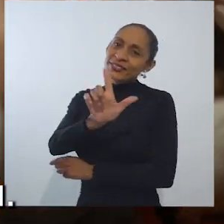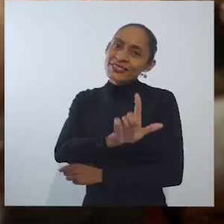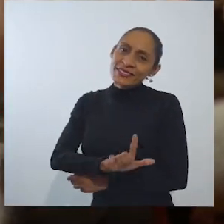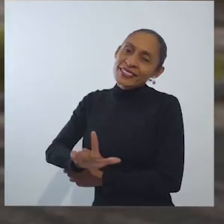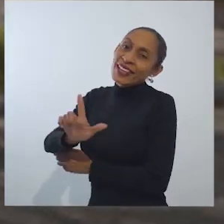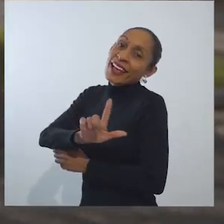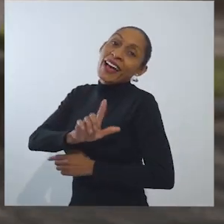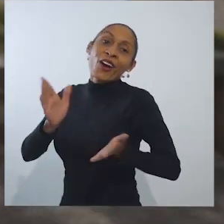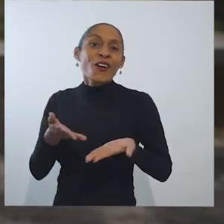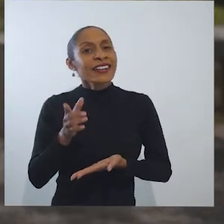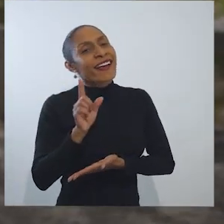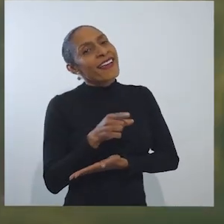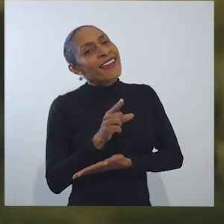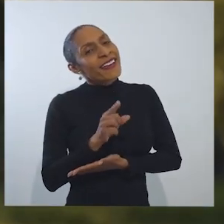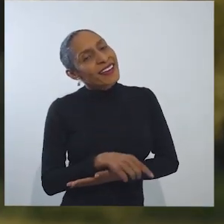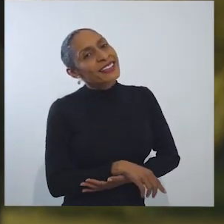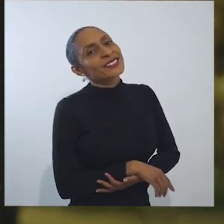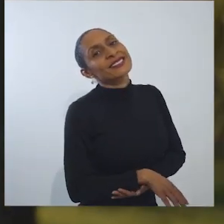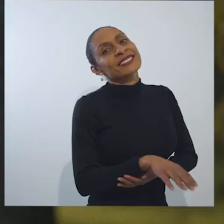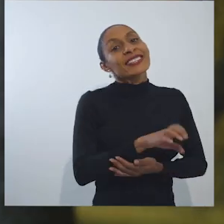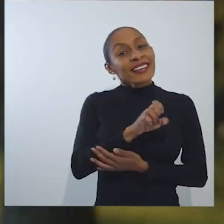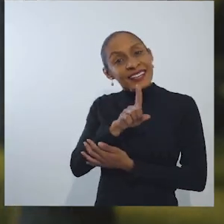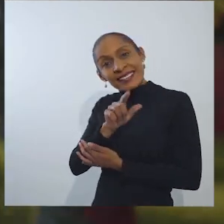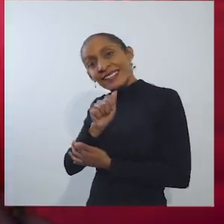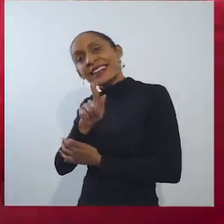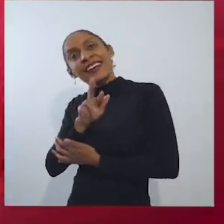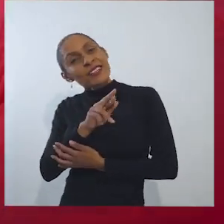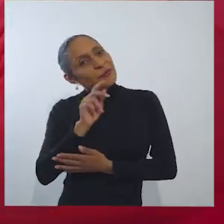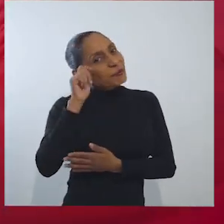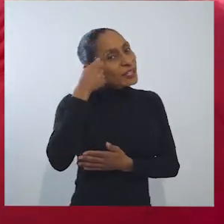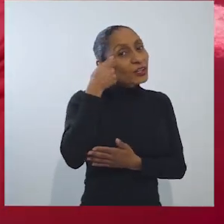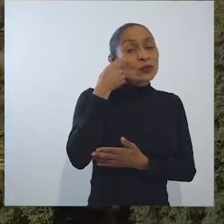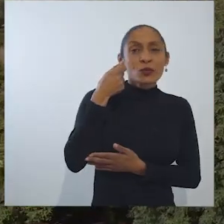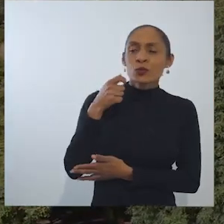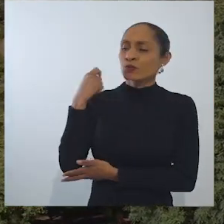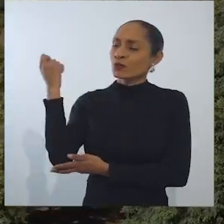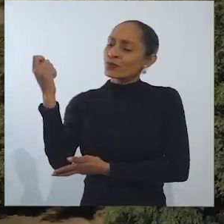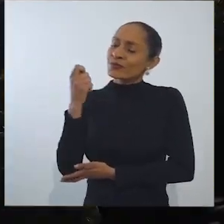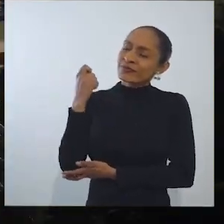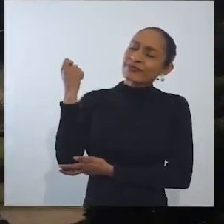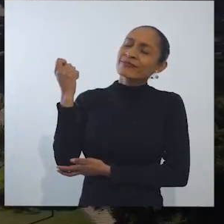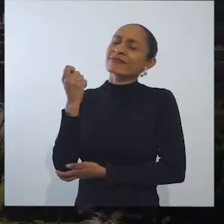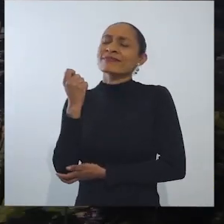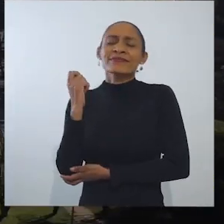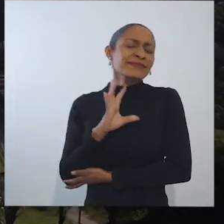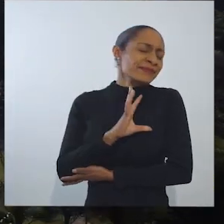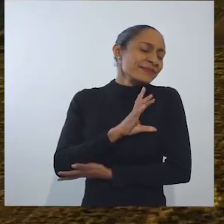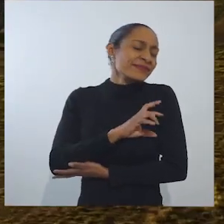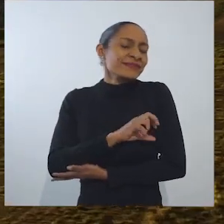é, é, é Edega Preto Rio Grande do Sul, meu